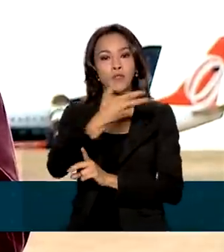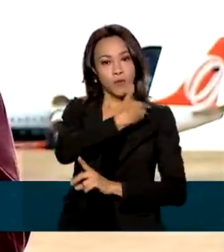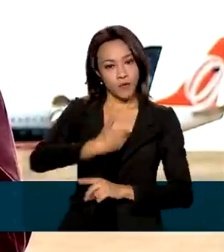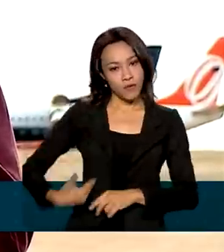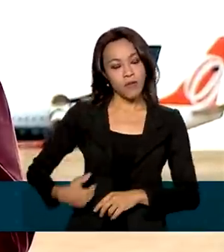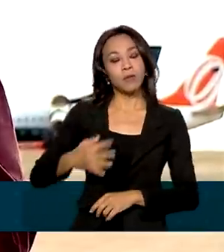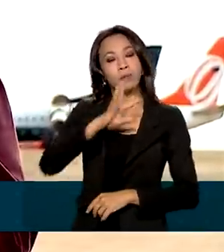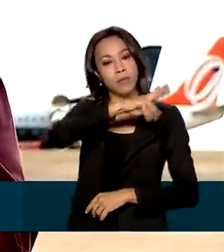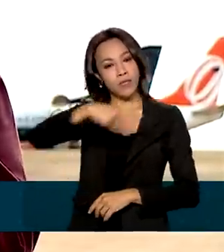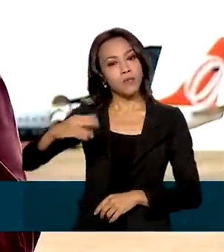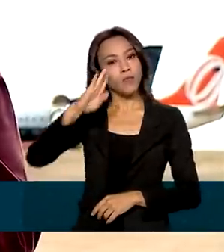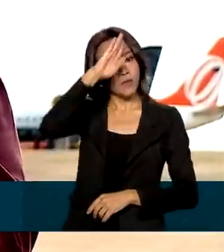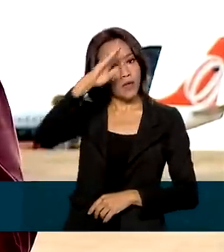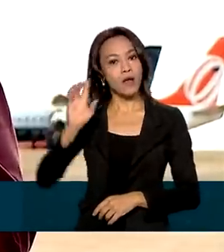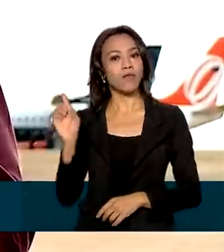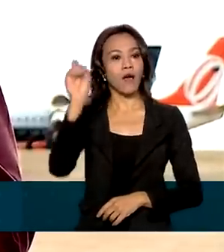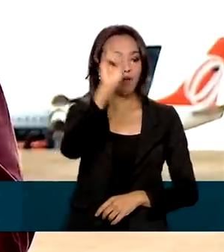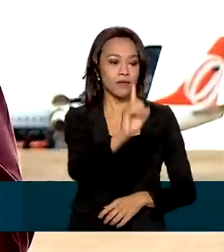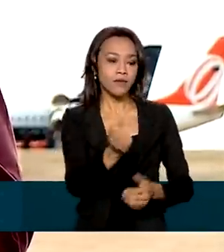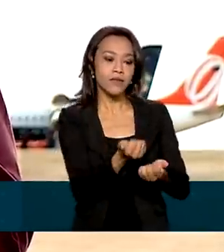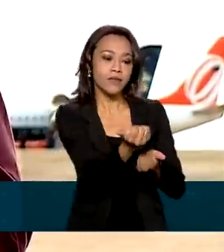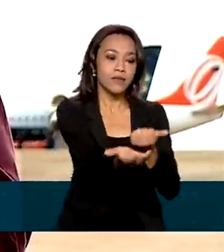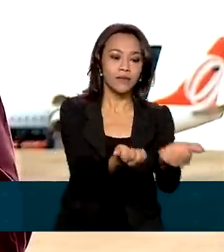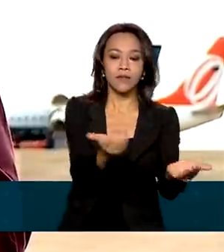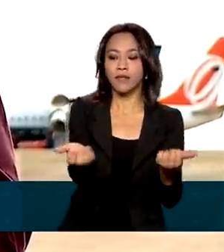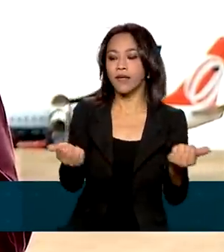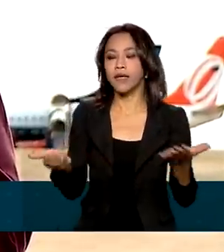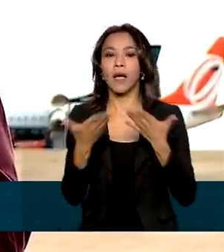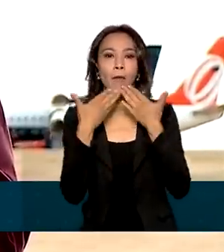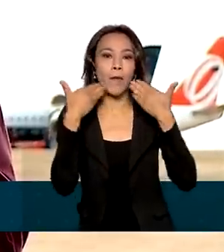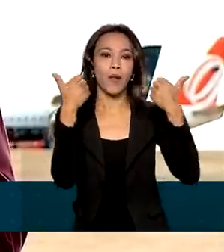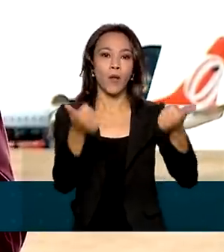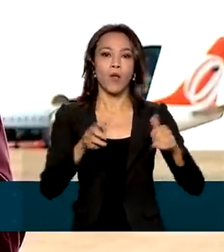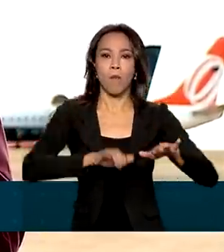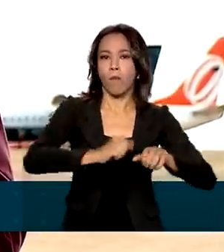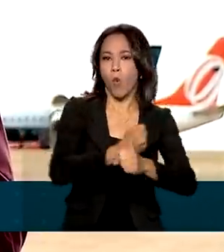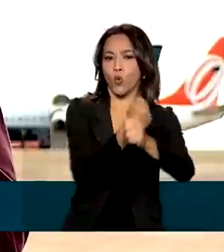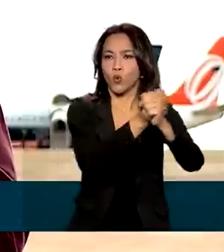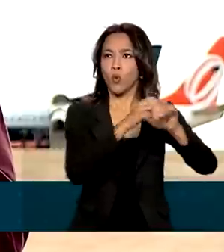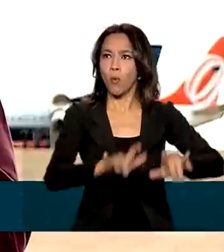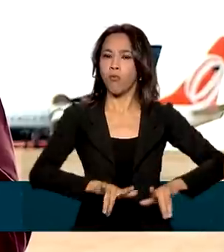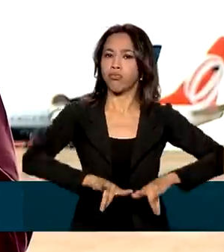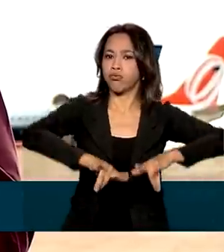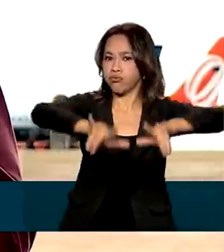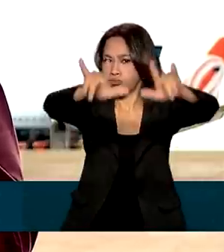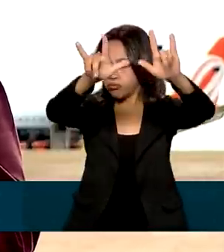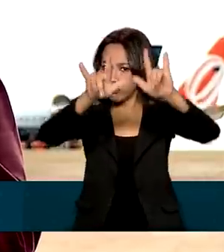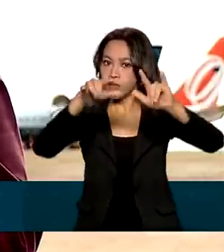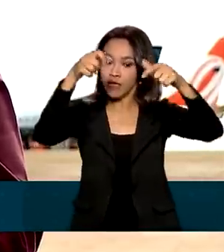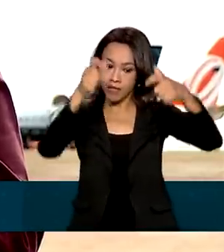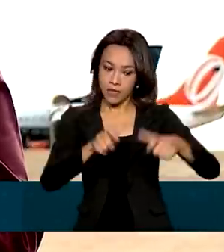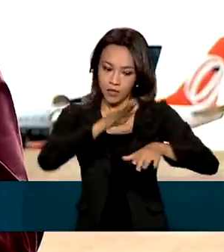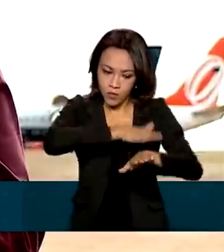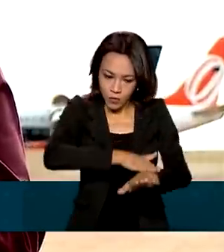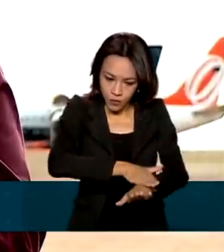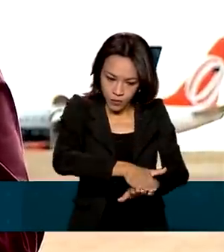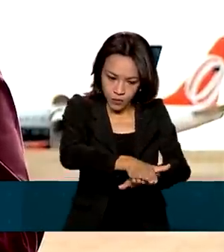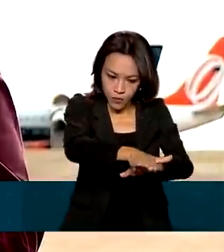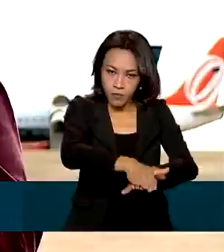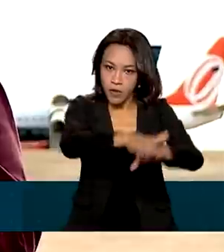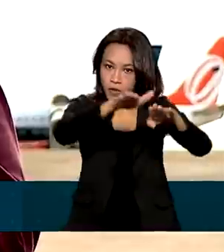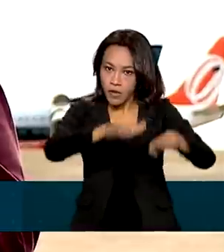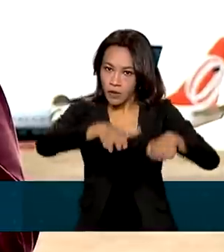entregará melhorias e ampliações no aeroporto Silvio Nami Júnior. A pista de pouso foi ampliada,